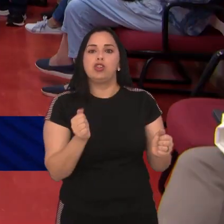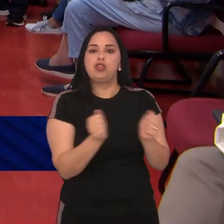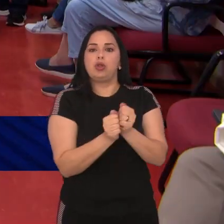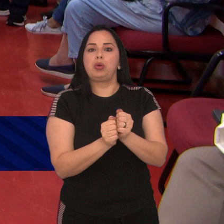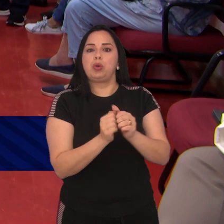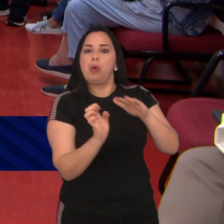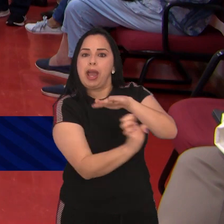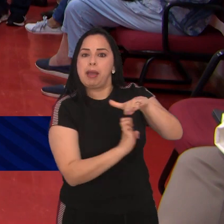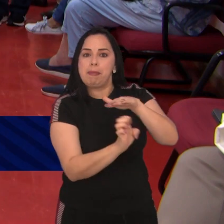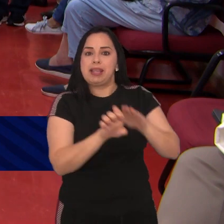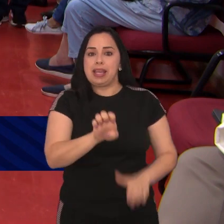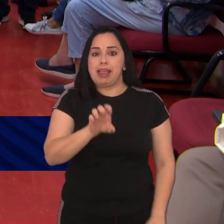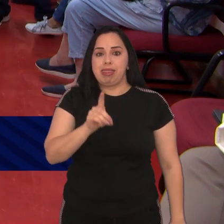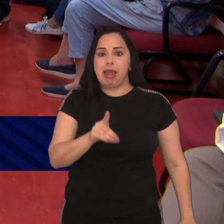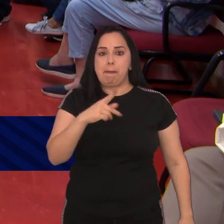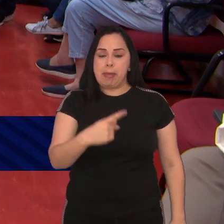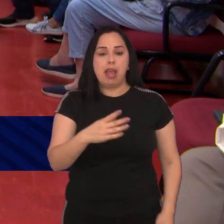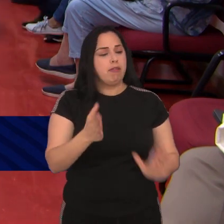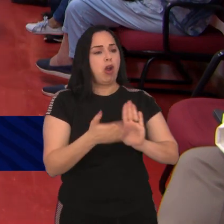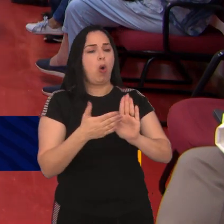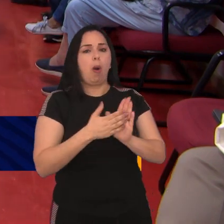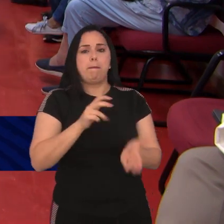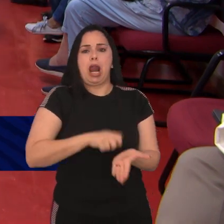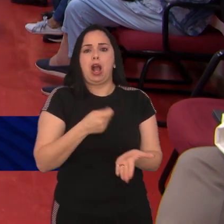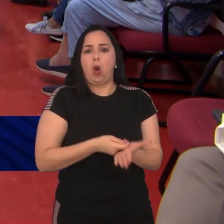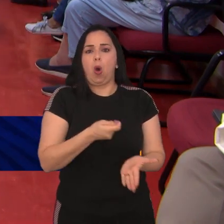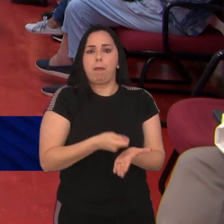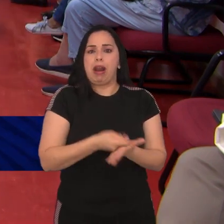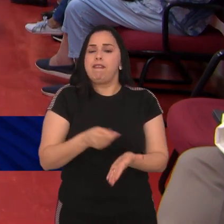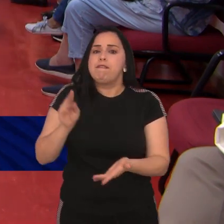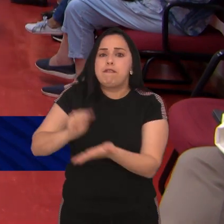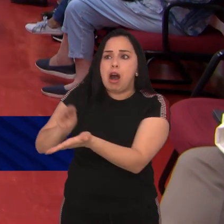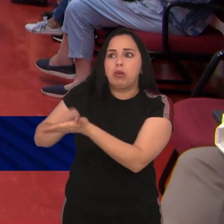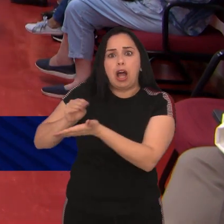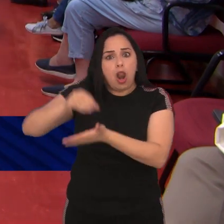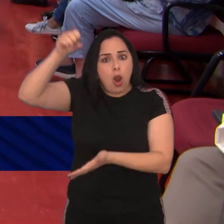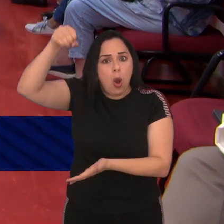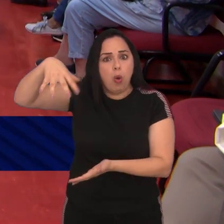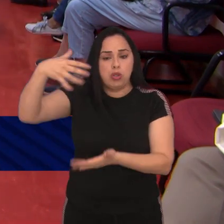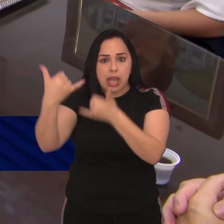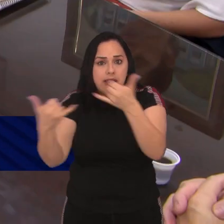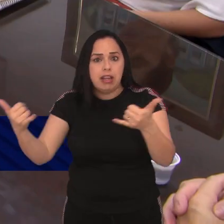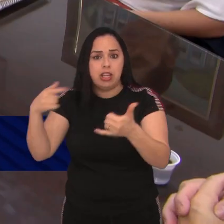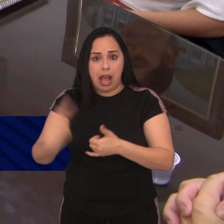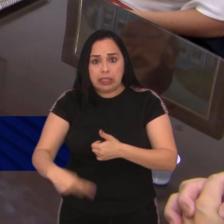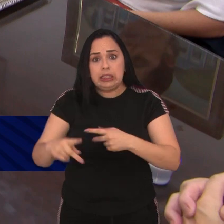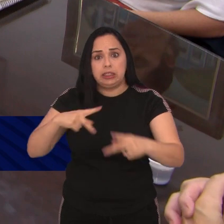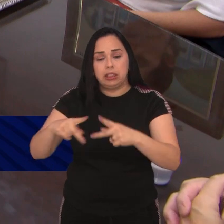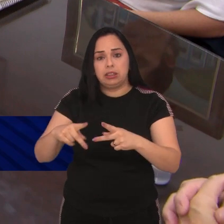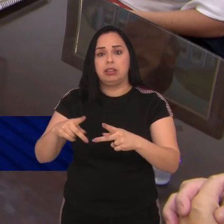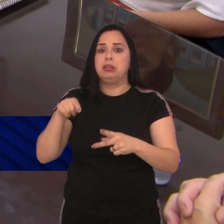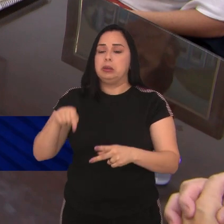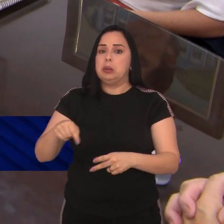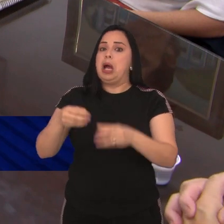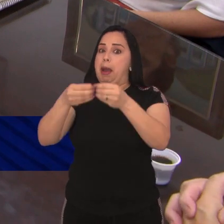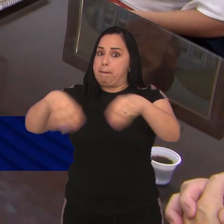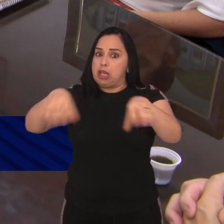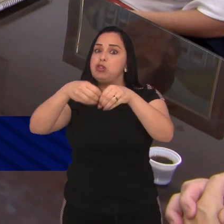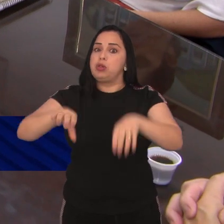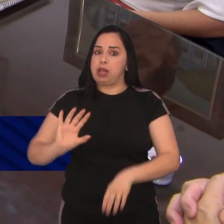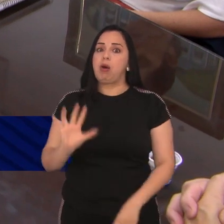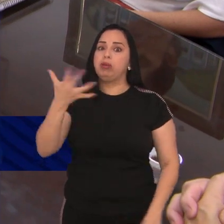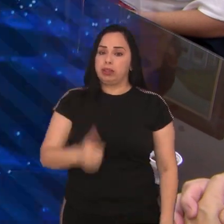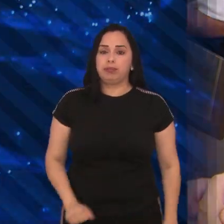com representantes da EDP para cobrar providências para problemas de falta de energia na cidade. Segundo os parlamentares, a situação